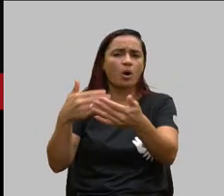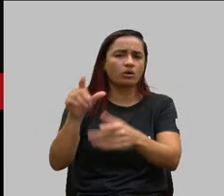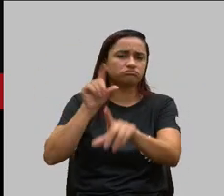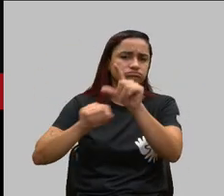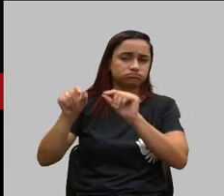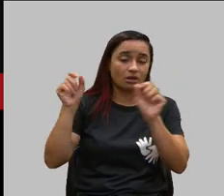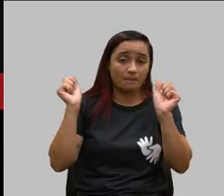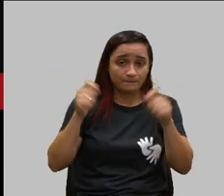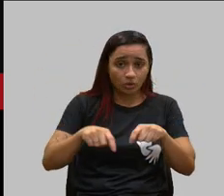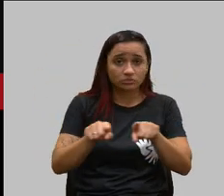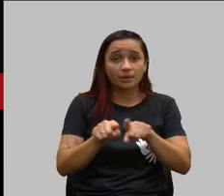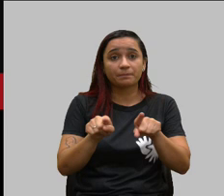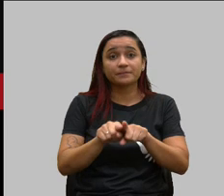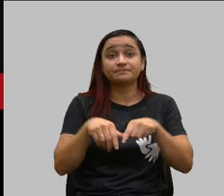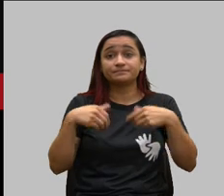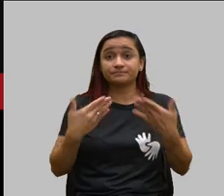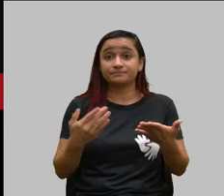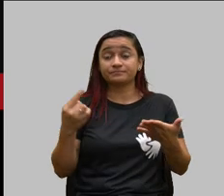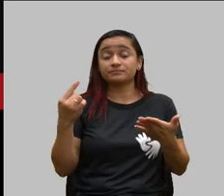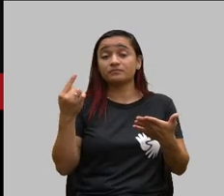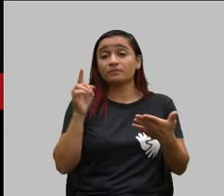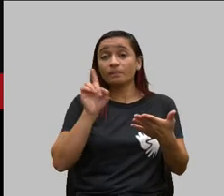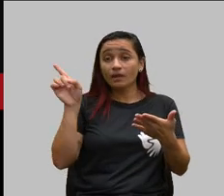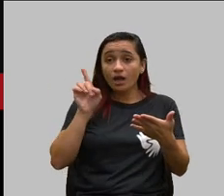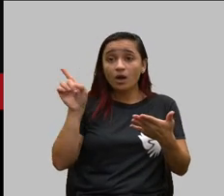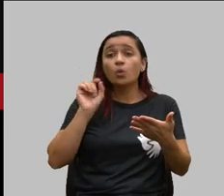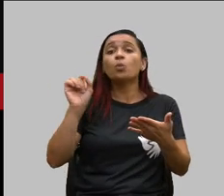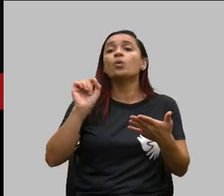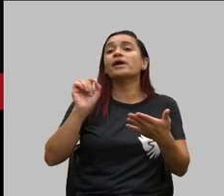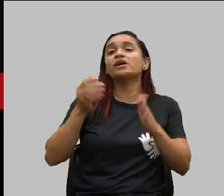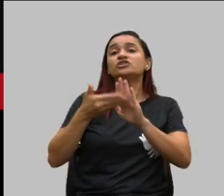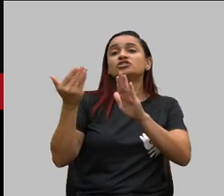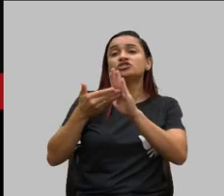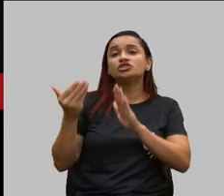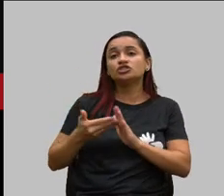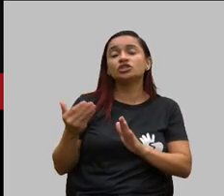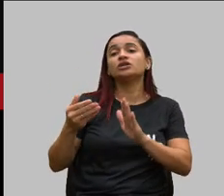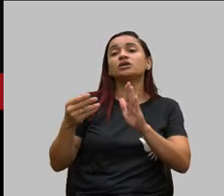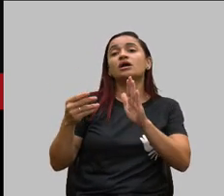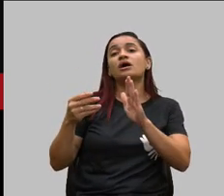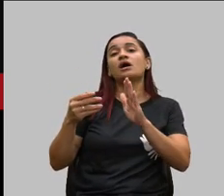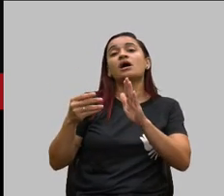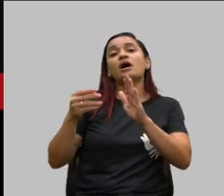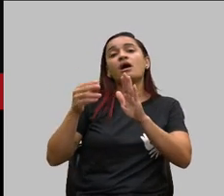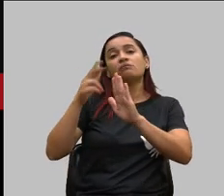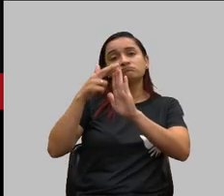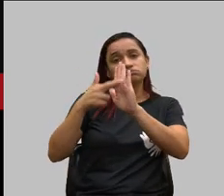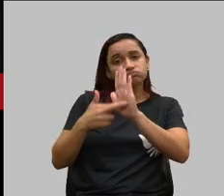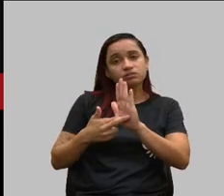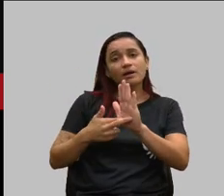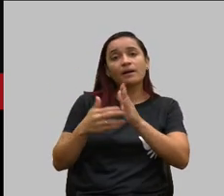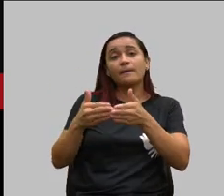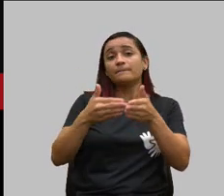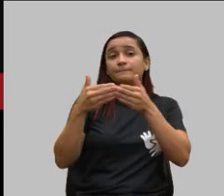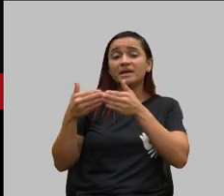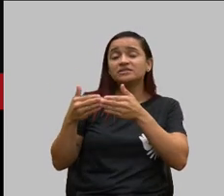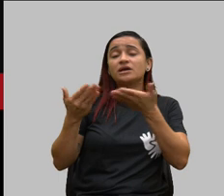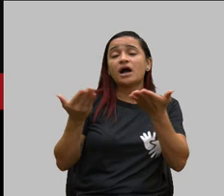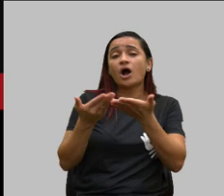que existem os requisitos que existem para portabilidade a pedido e deixa